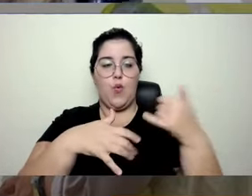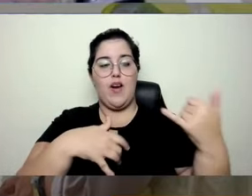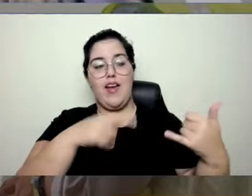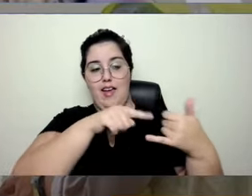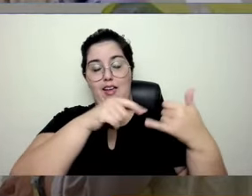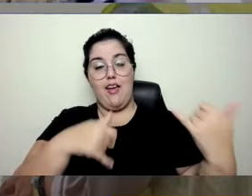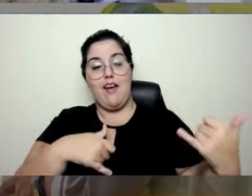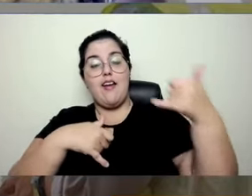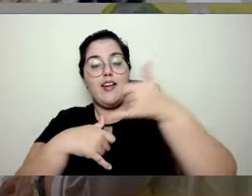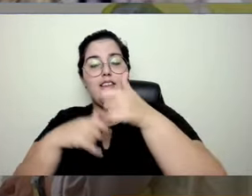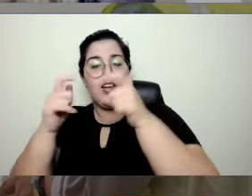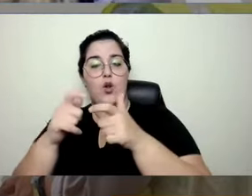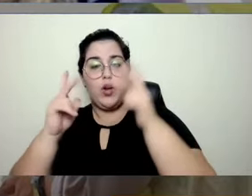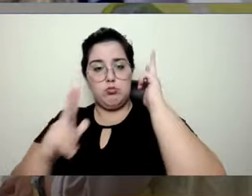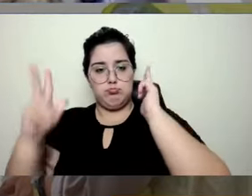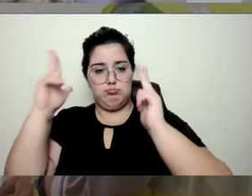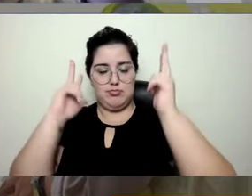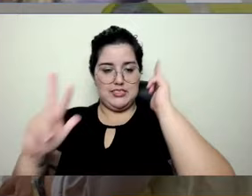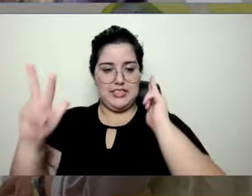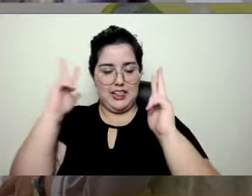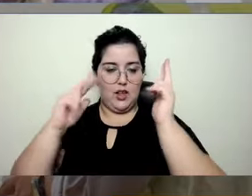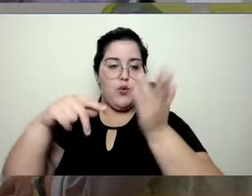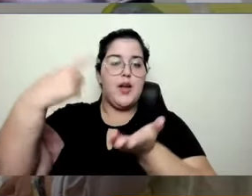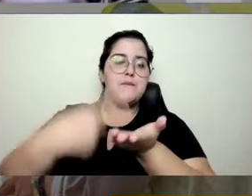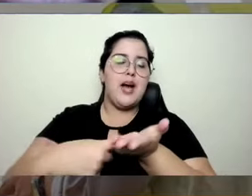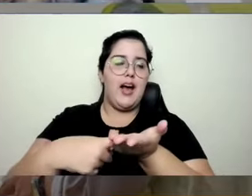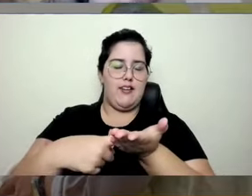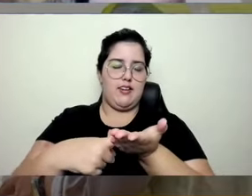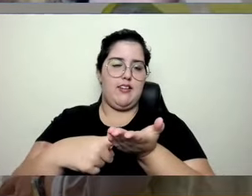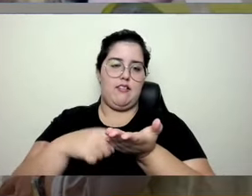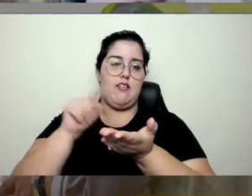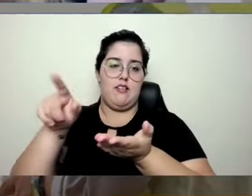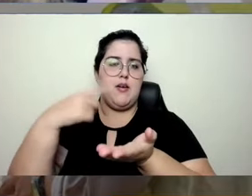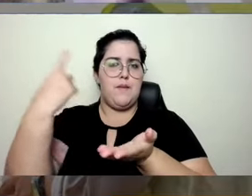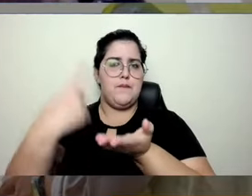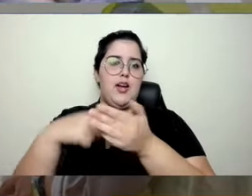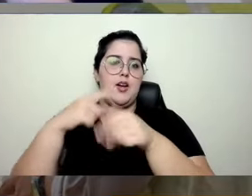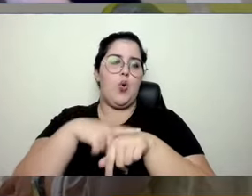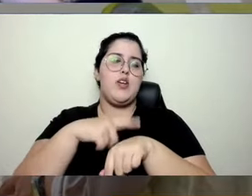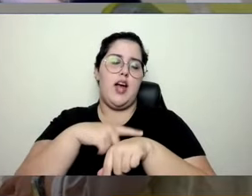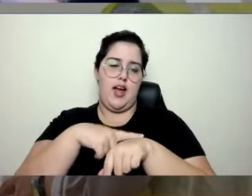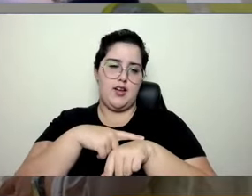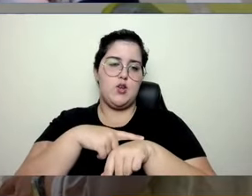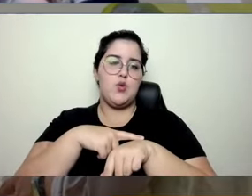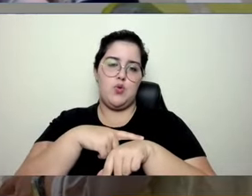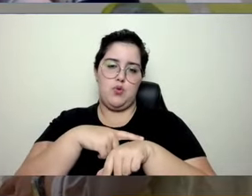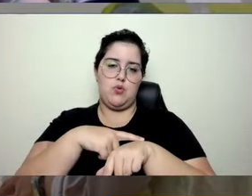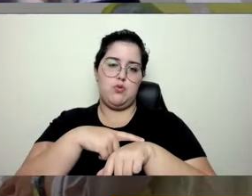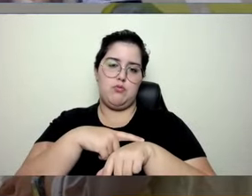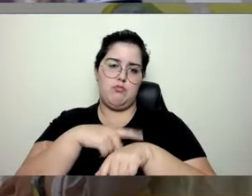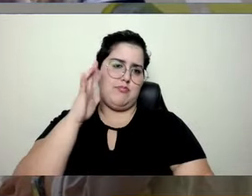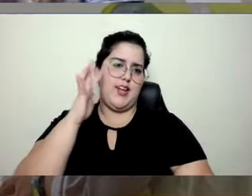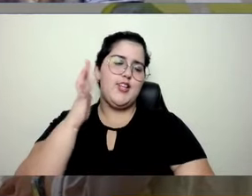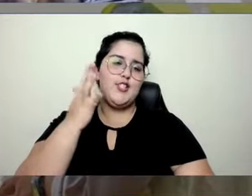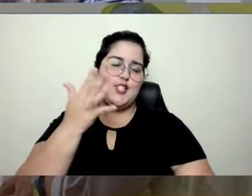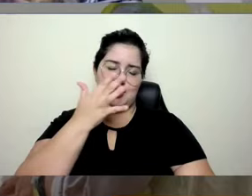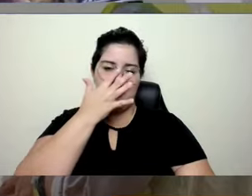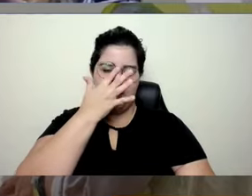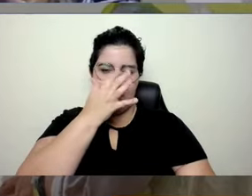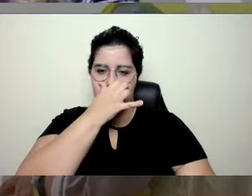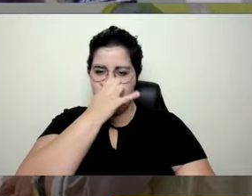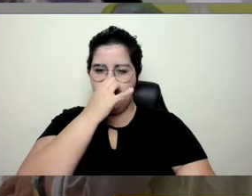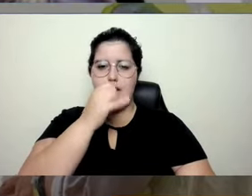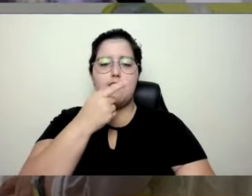para marcar um horário. Anderson, ela faz um,